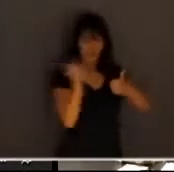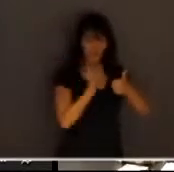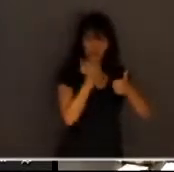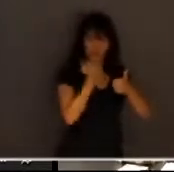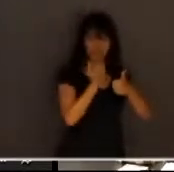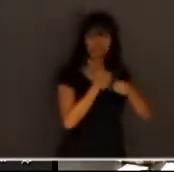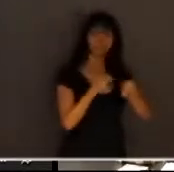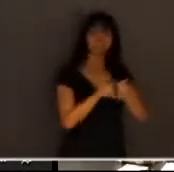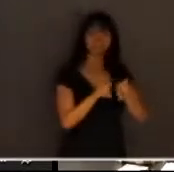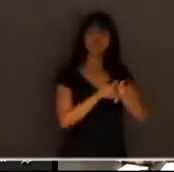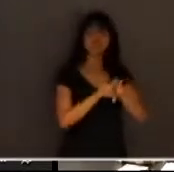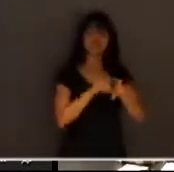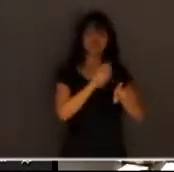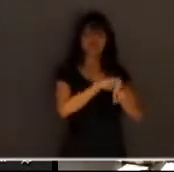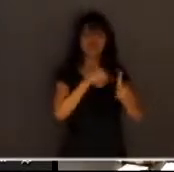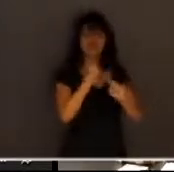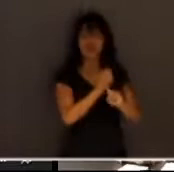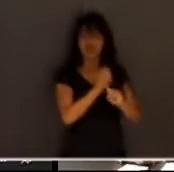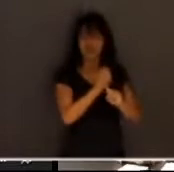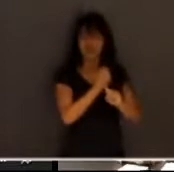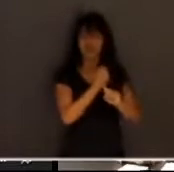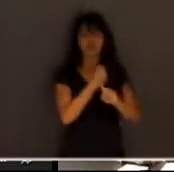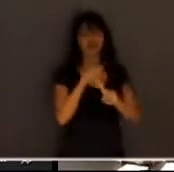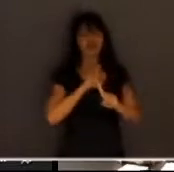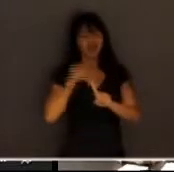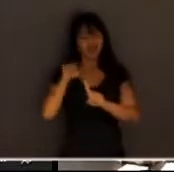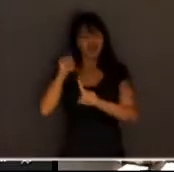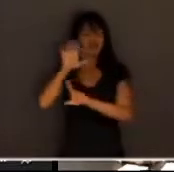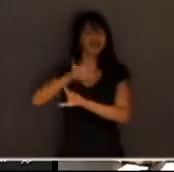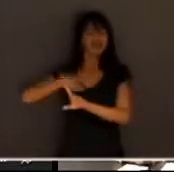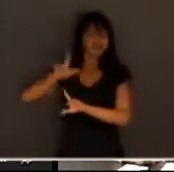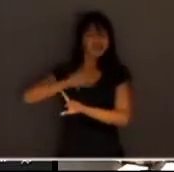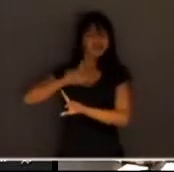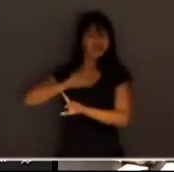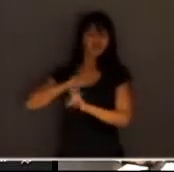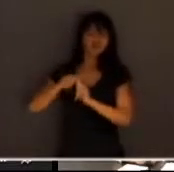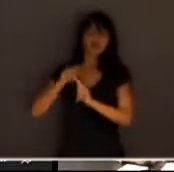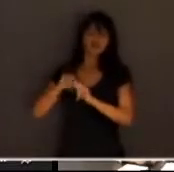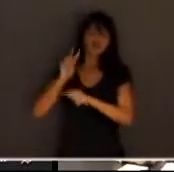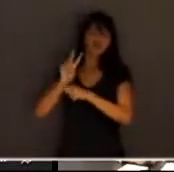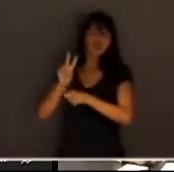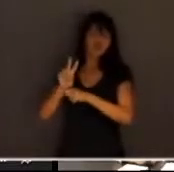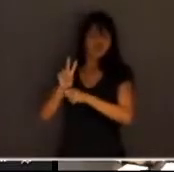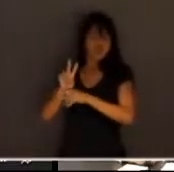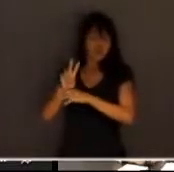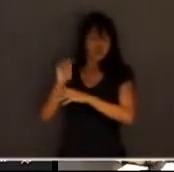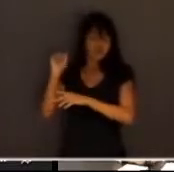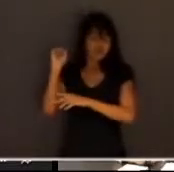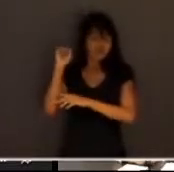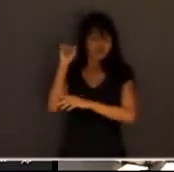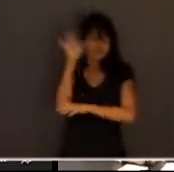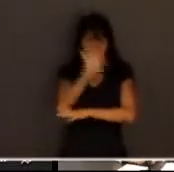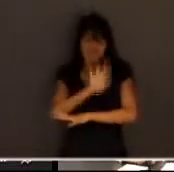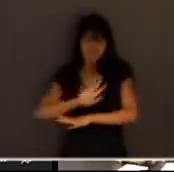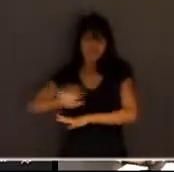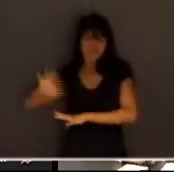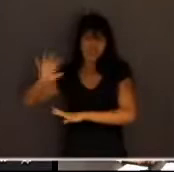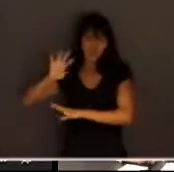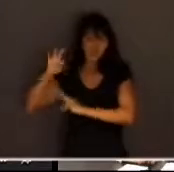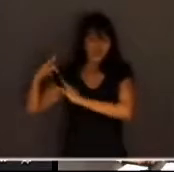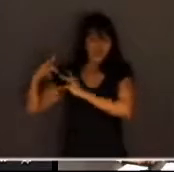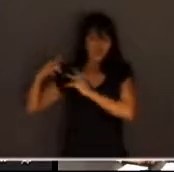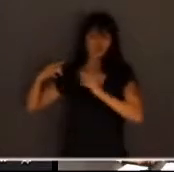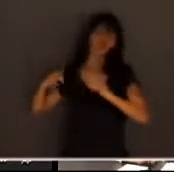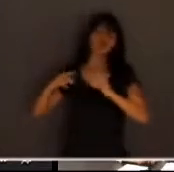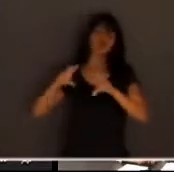sociedade dispõe que o sistema constitucional dispõe de tutela integral do direito à vida o